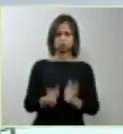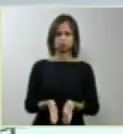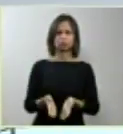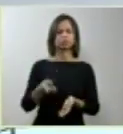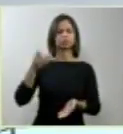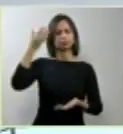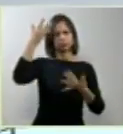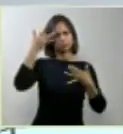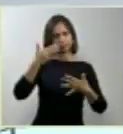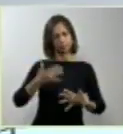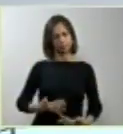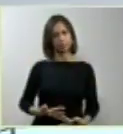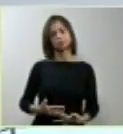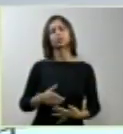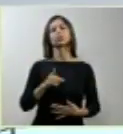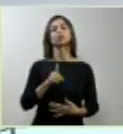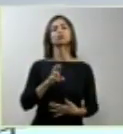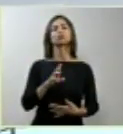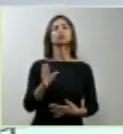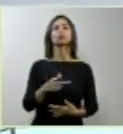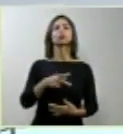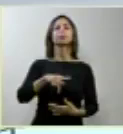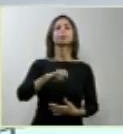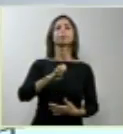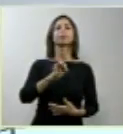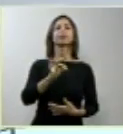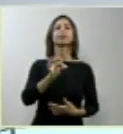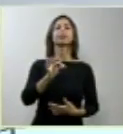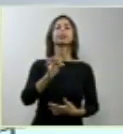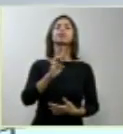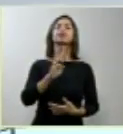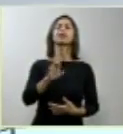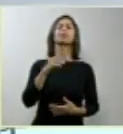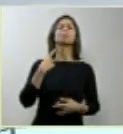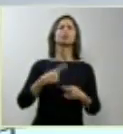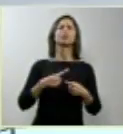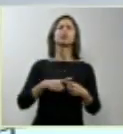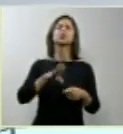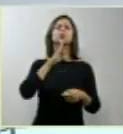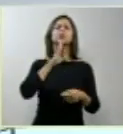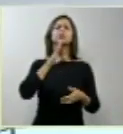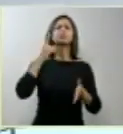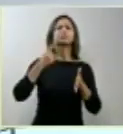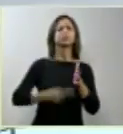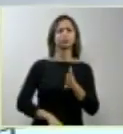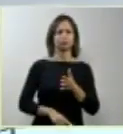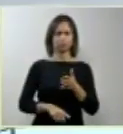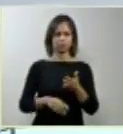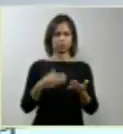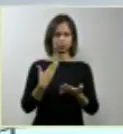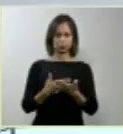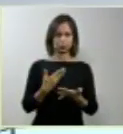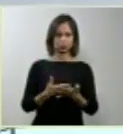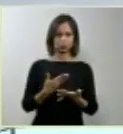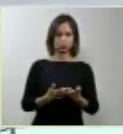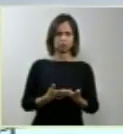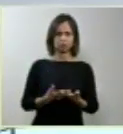pelo doutor Patterson, que é especialista na matéria e que vive uma